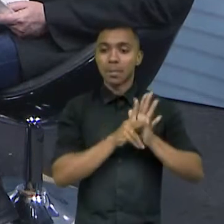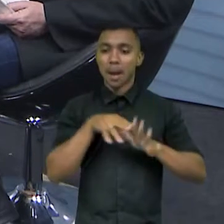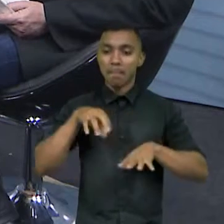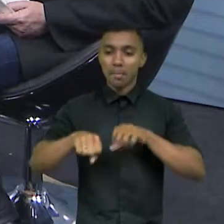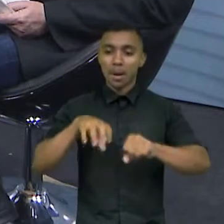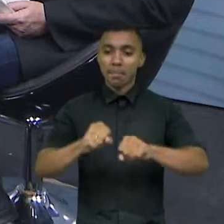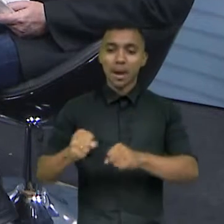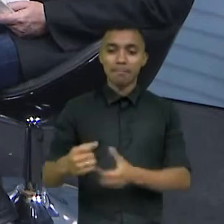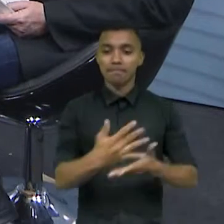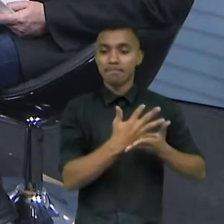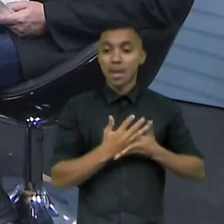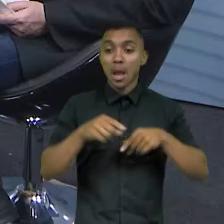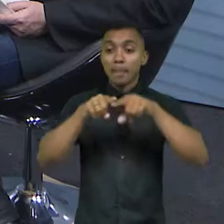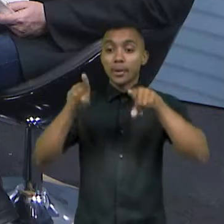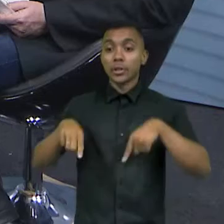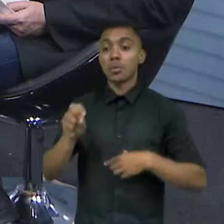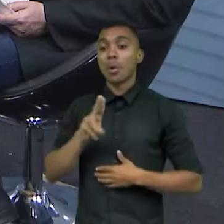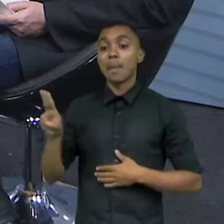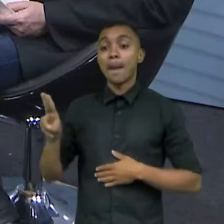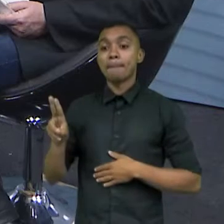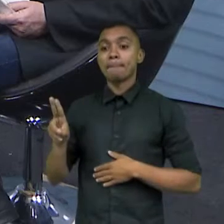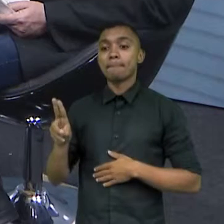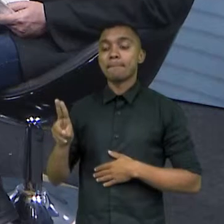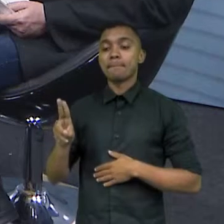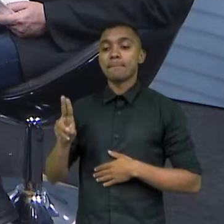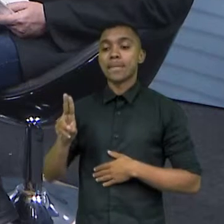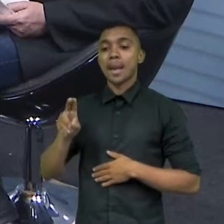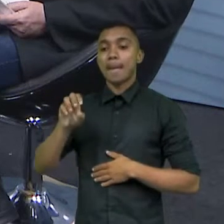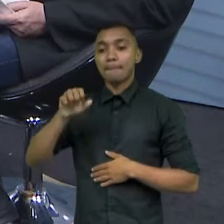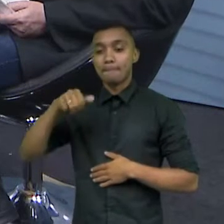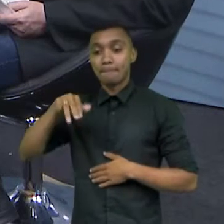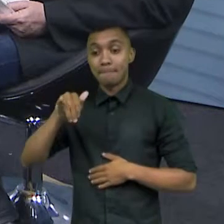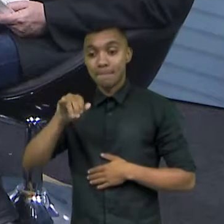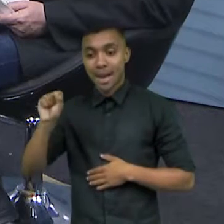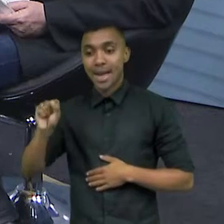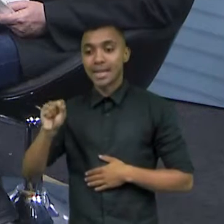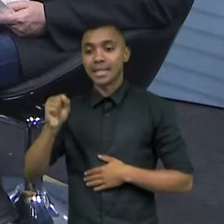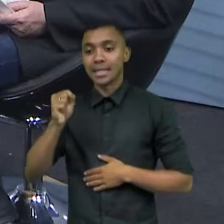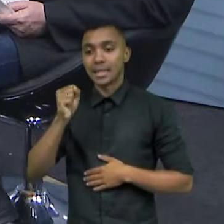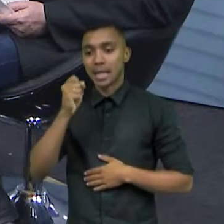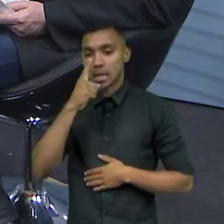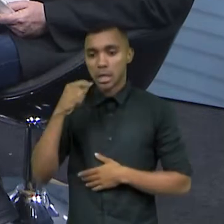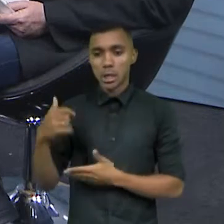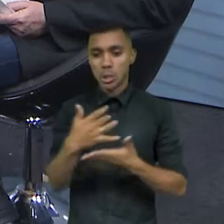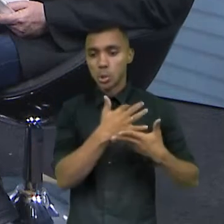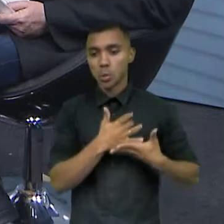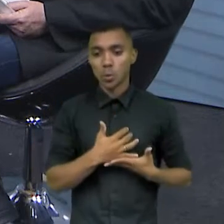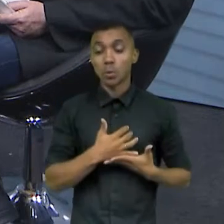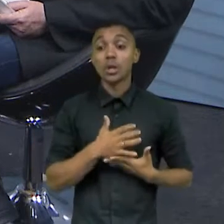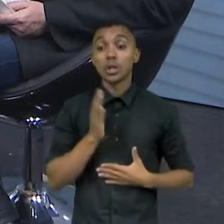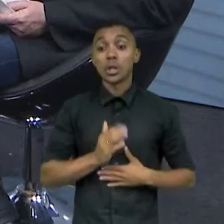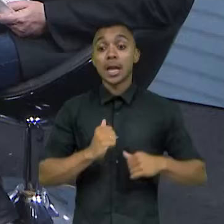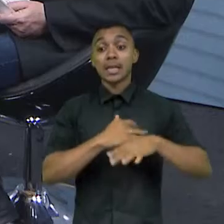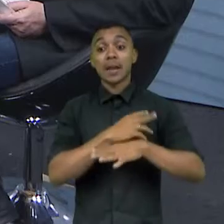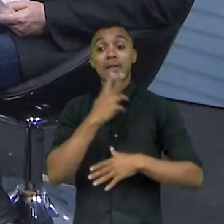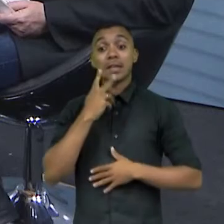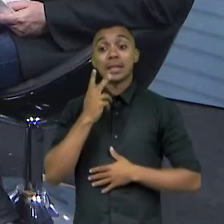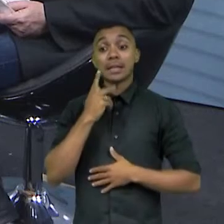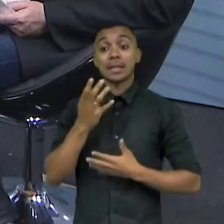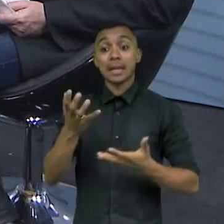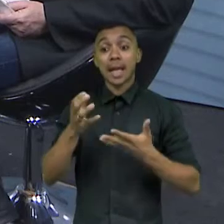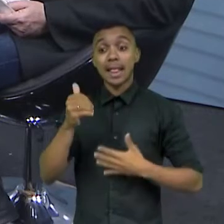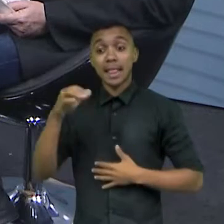chama mais lixo, né? Nos próximos, parece que 20 anos, Fortaleza atualmente, trabalha com 10%. Nós temos que